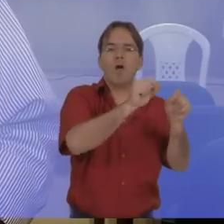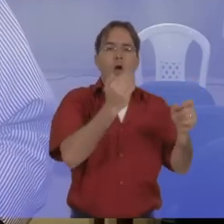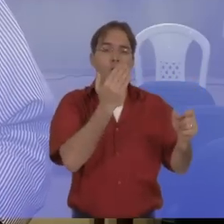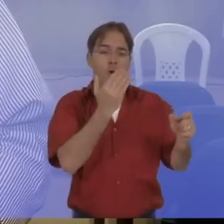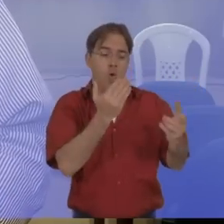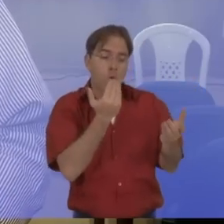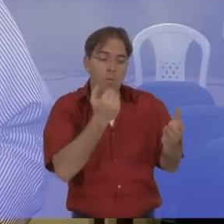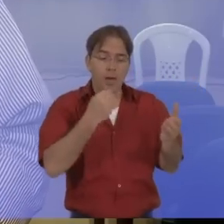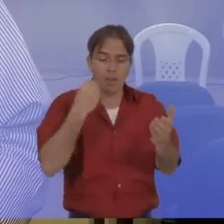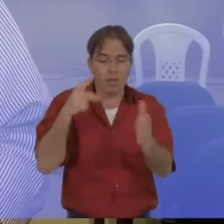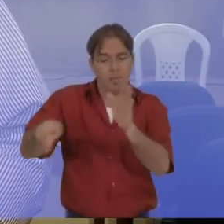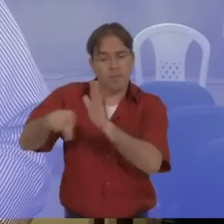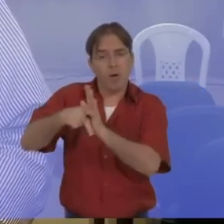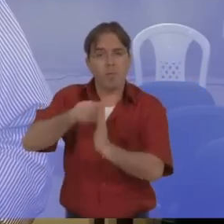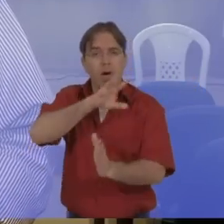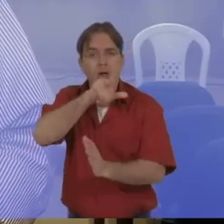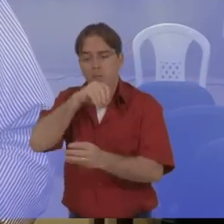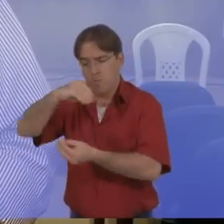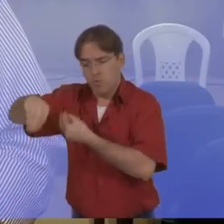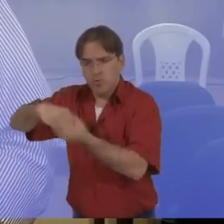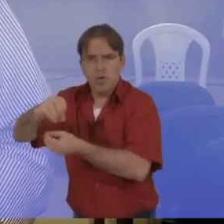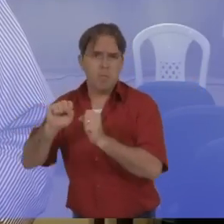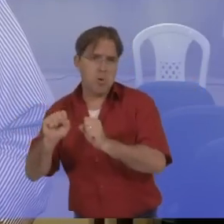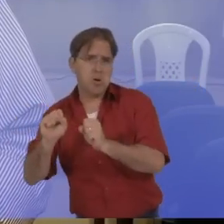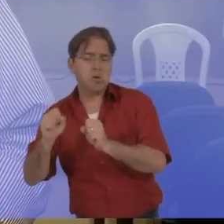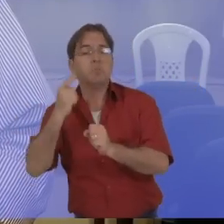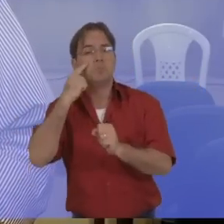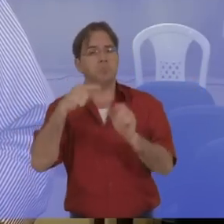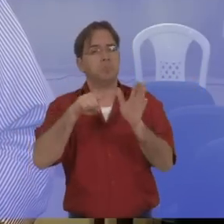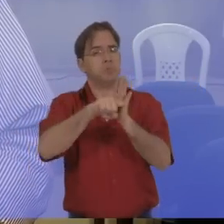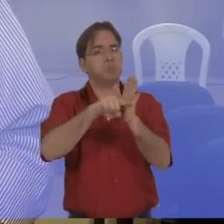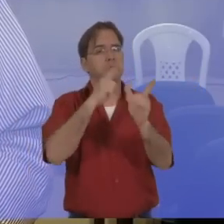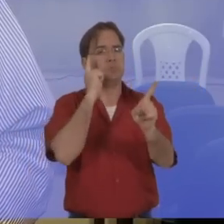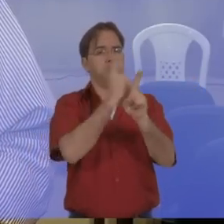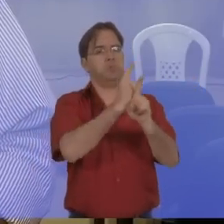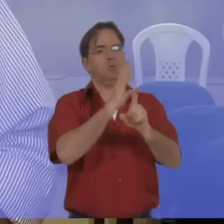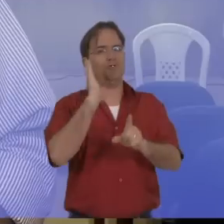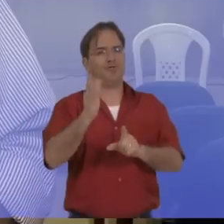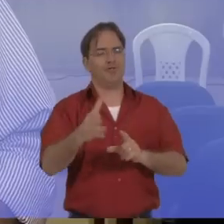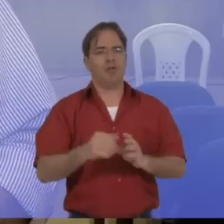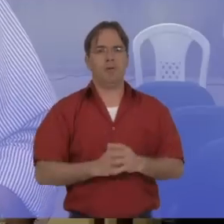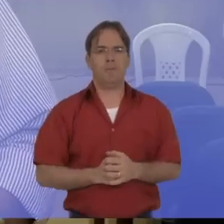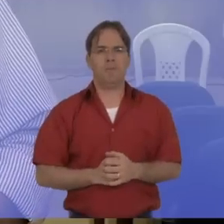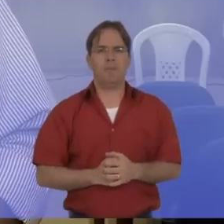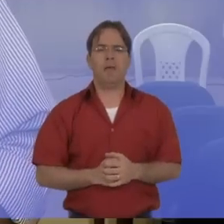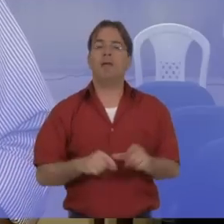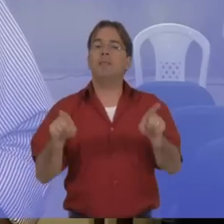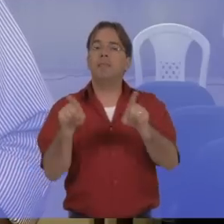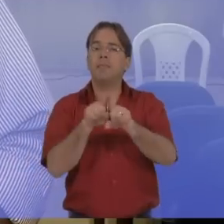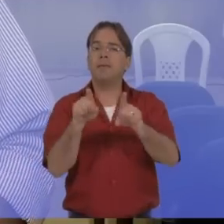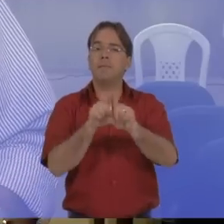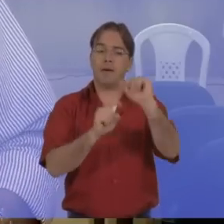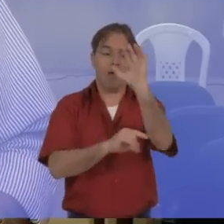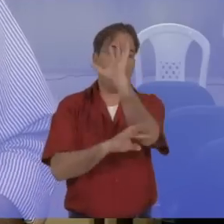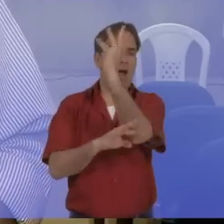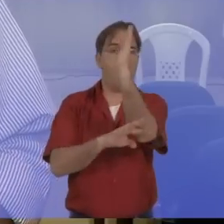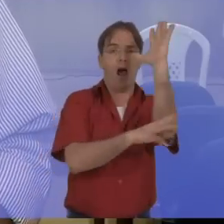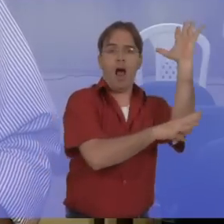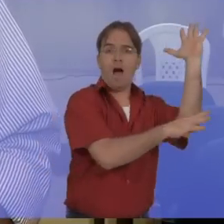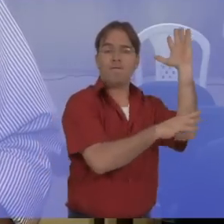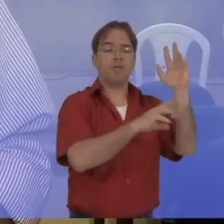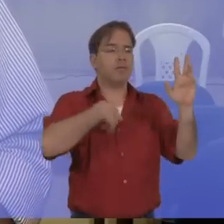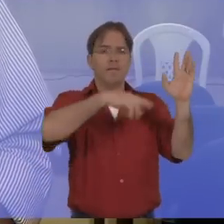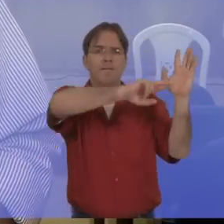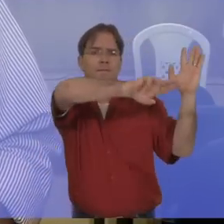próximos passos, a gente justamente é estudar algumas variedades, porque a gente tem as plantas